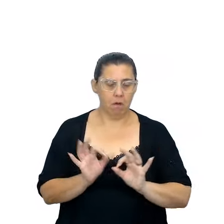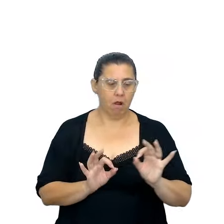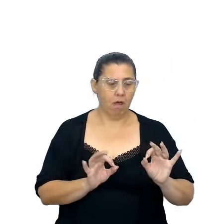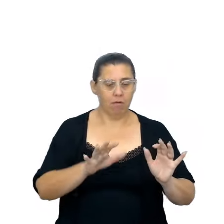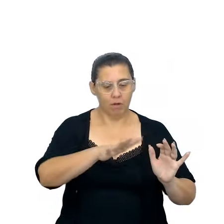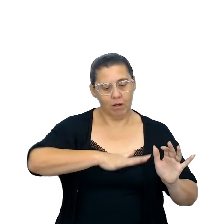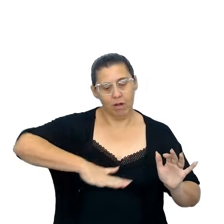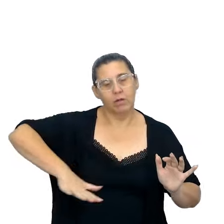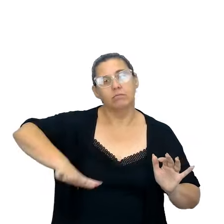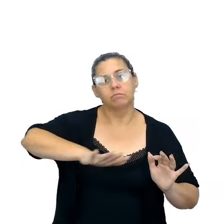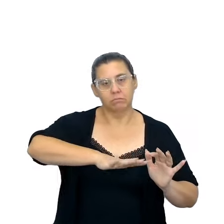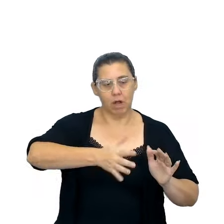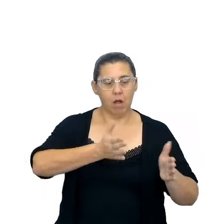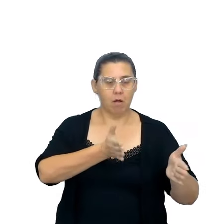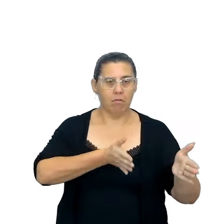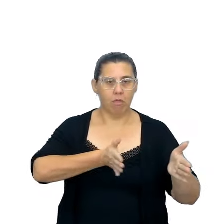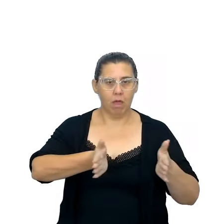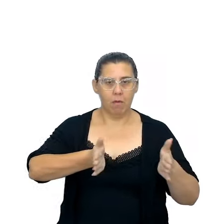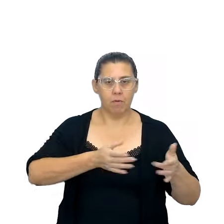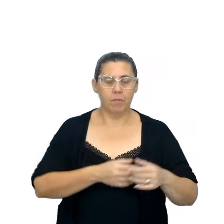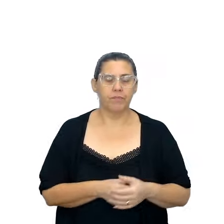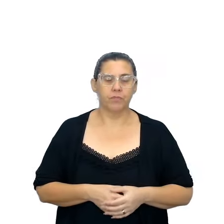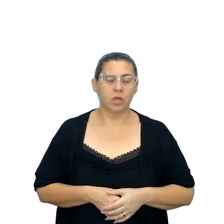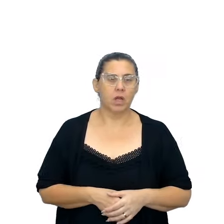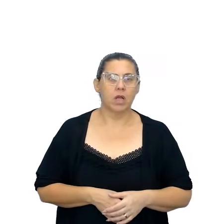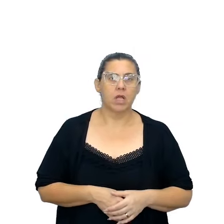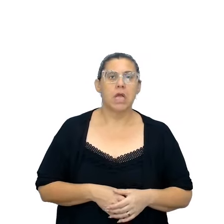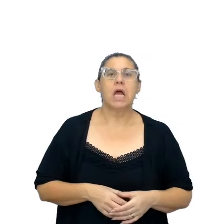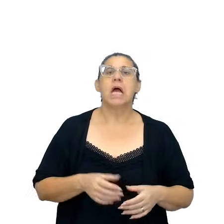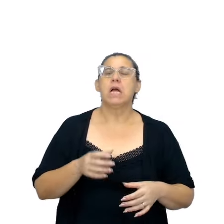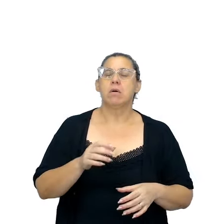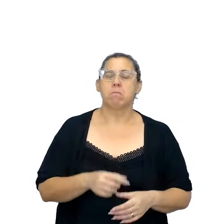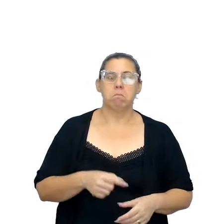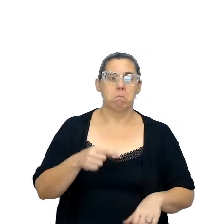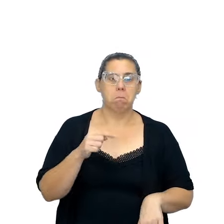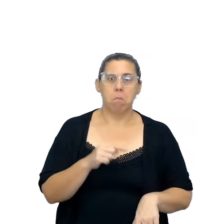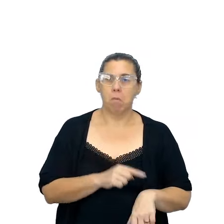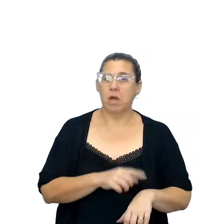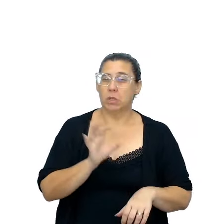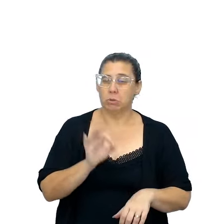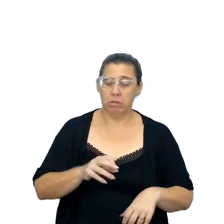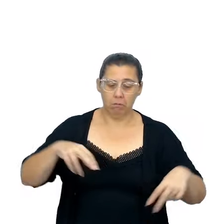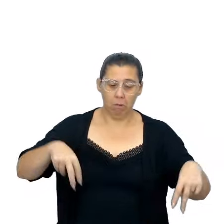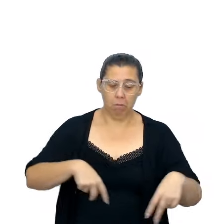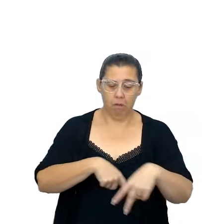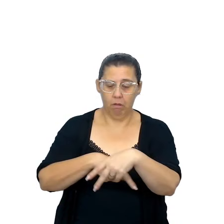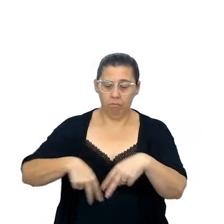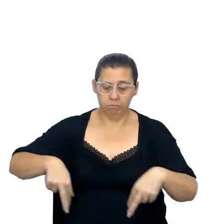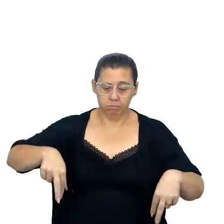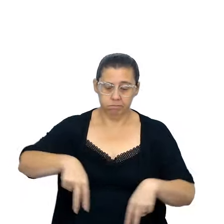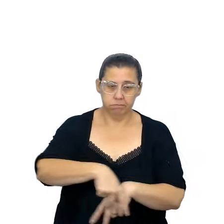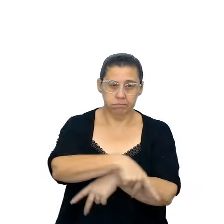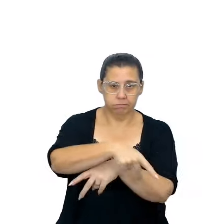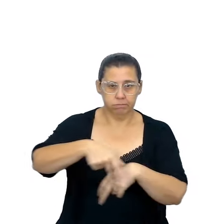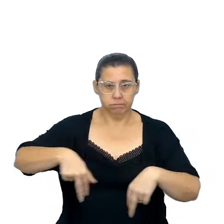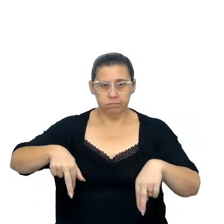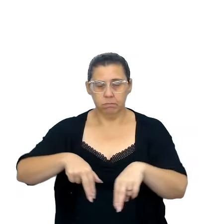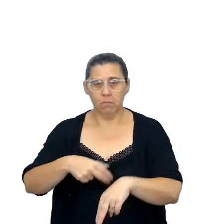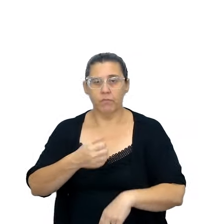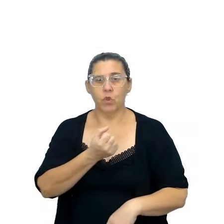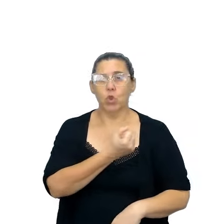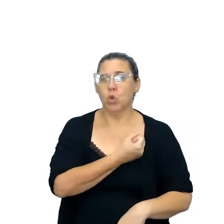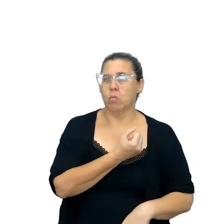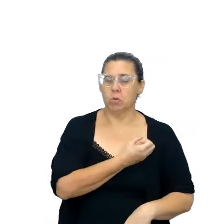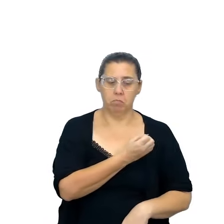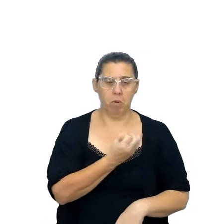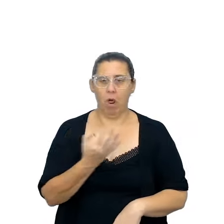do espaço e do tempo, marcar cada mudança de espaço no texto como uma cena, enumerar as cenas, tudo